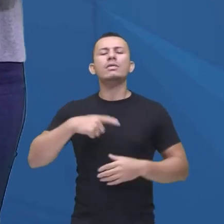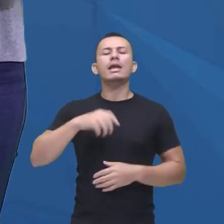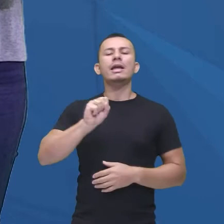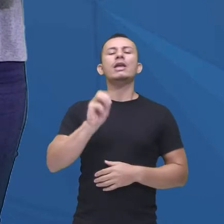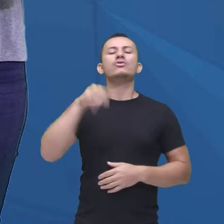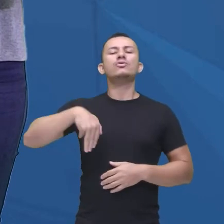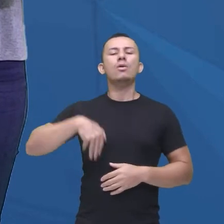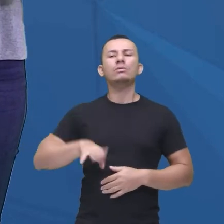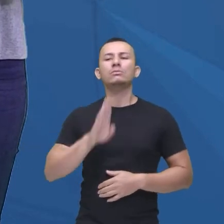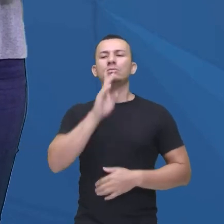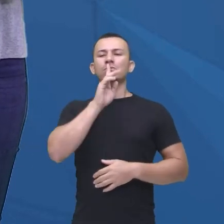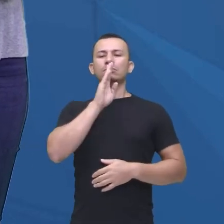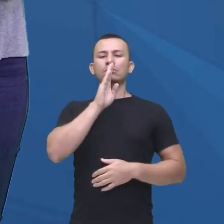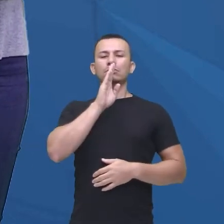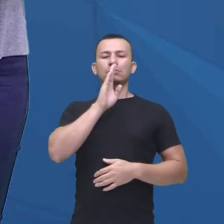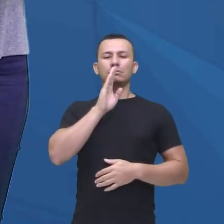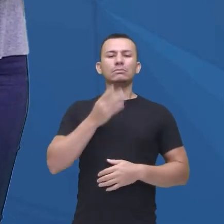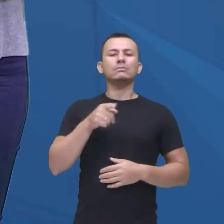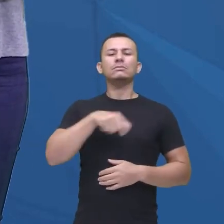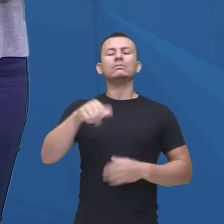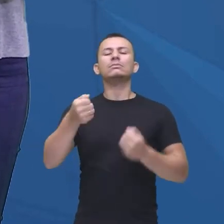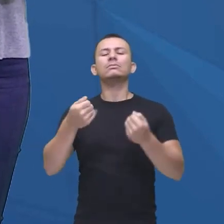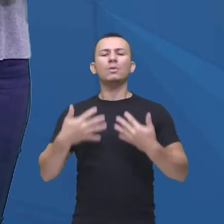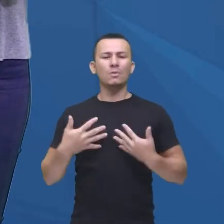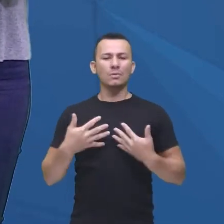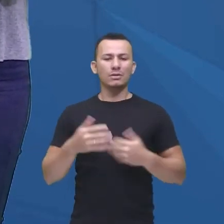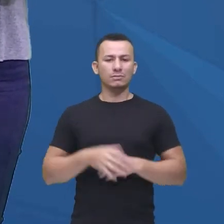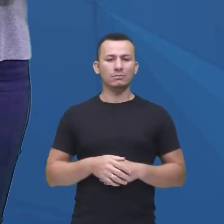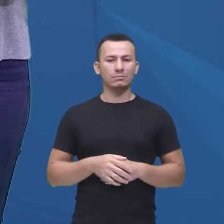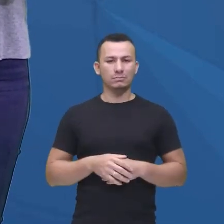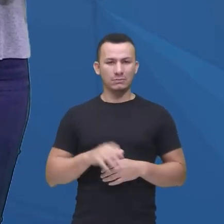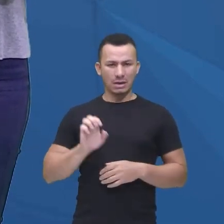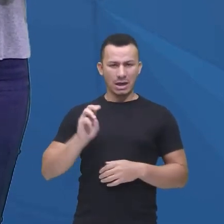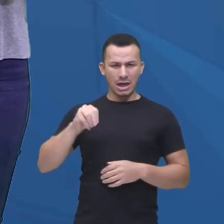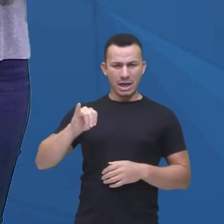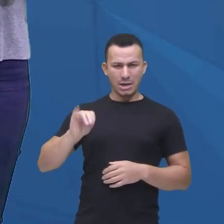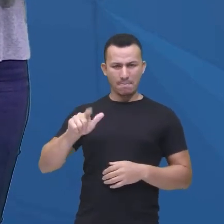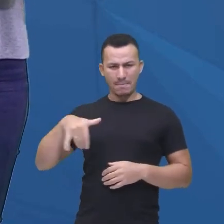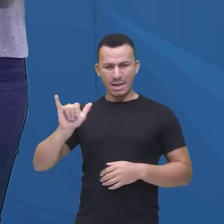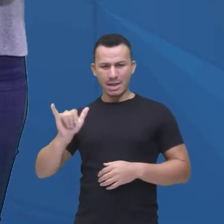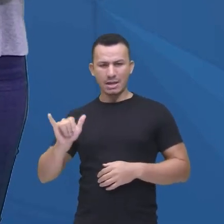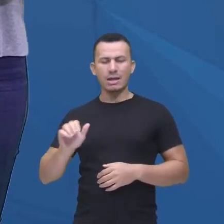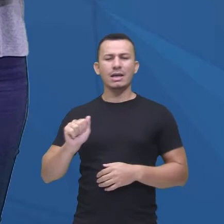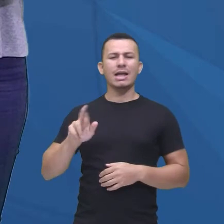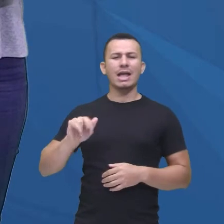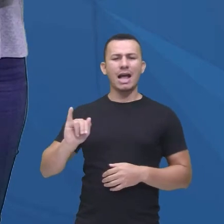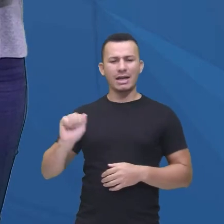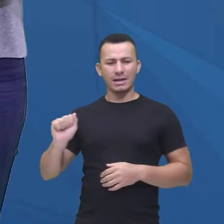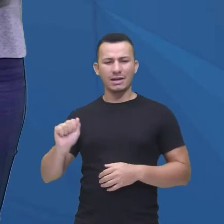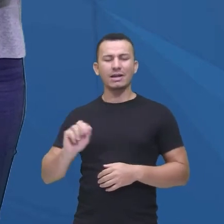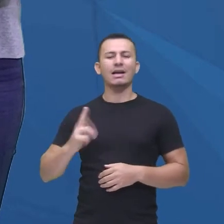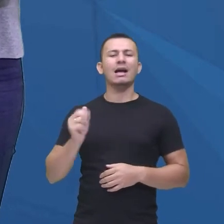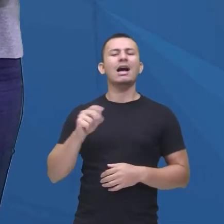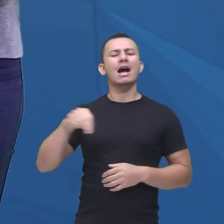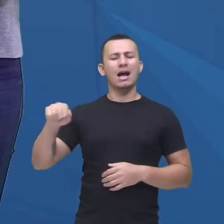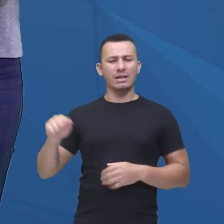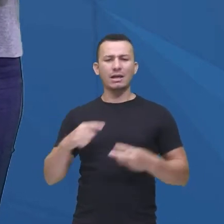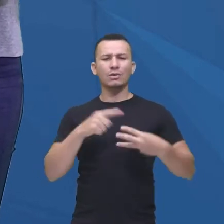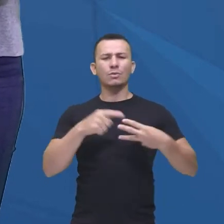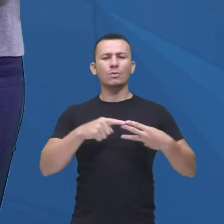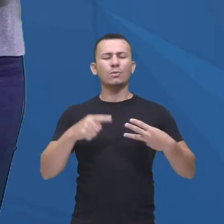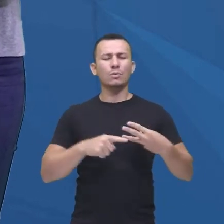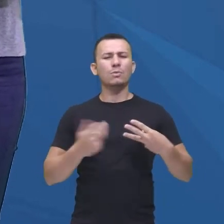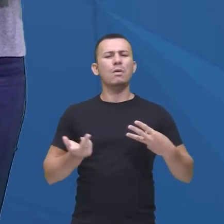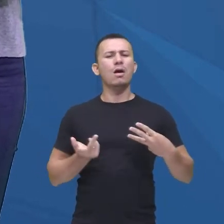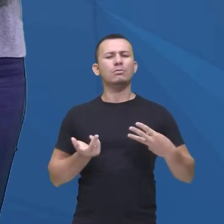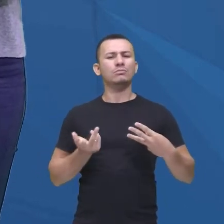silêncio, conta pra mim, é a Emily, Aria ou Hannah, contando aí, pergunta na tela,